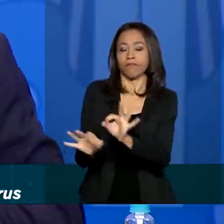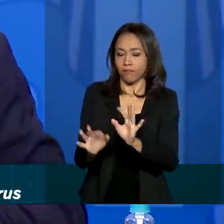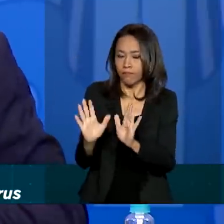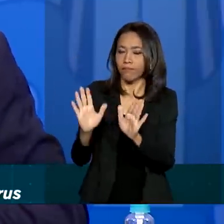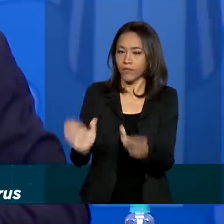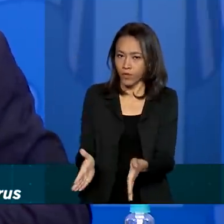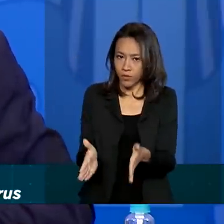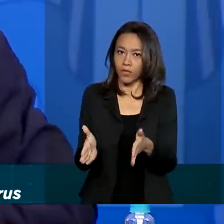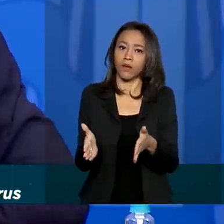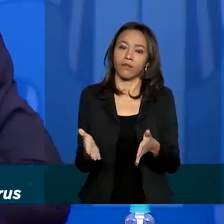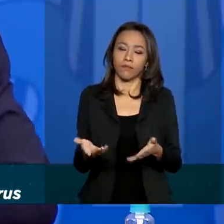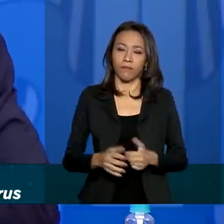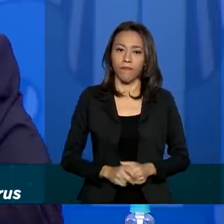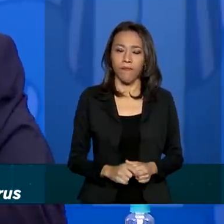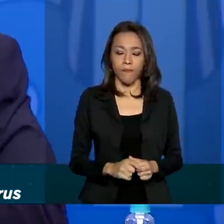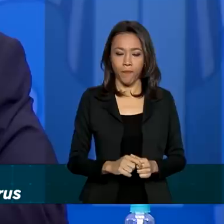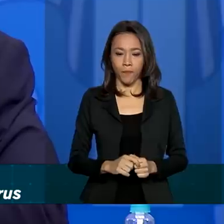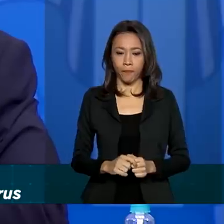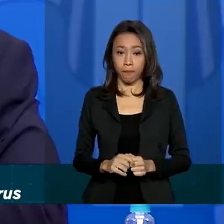preparado.